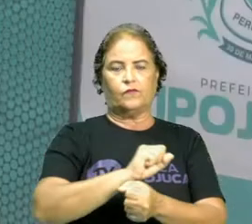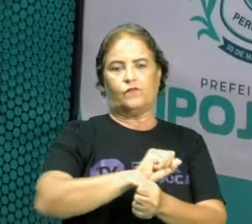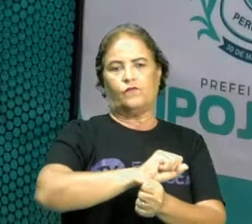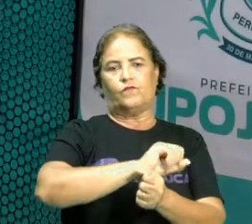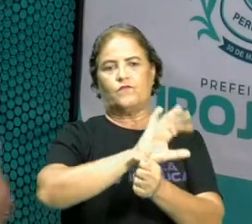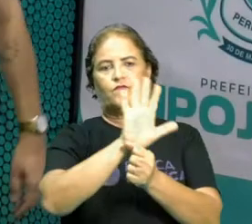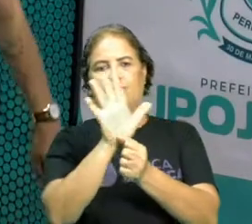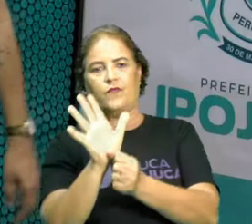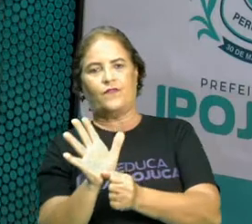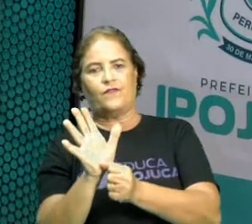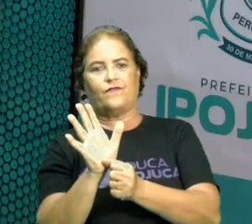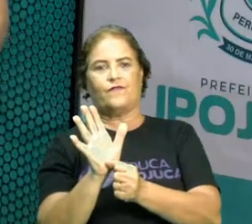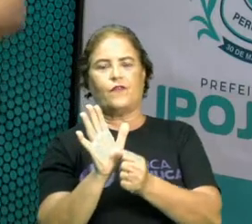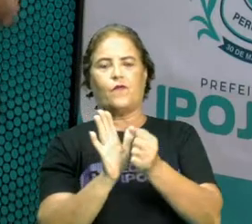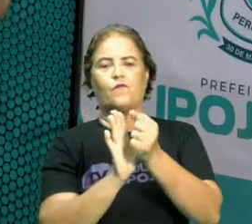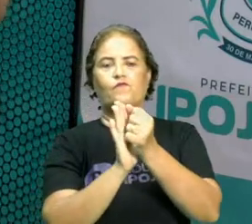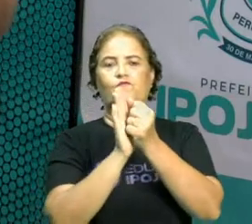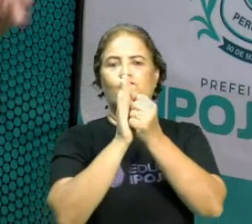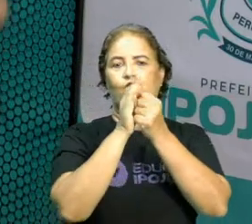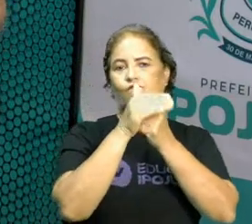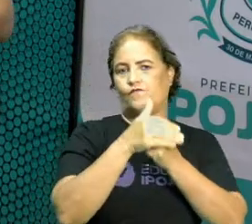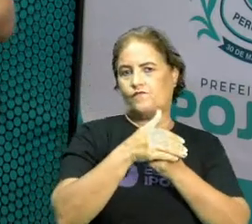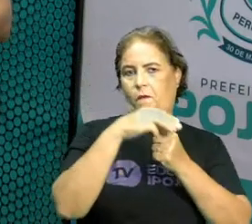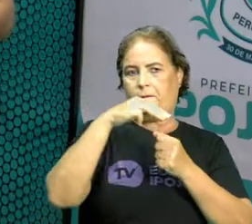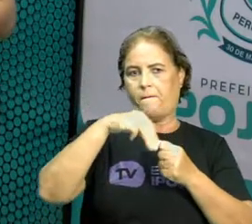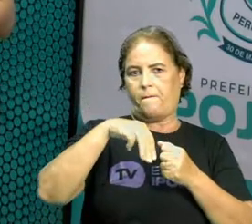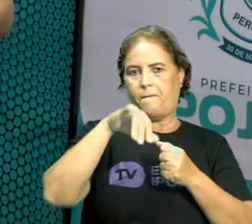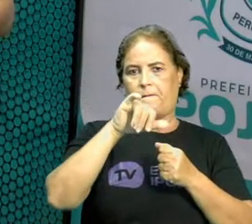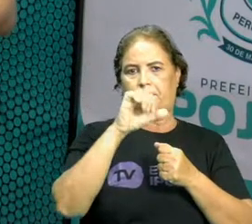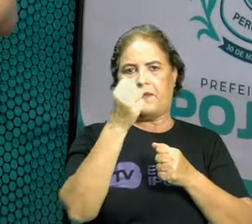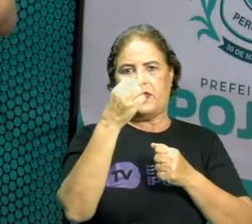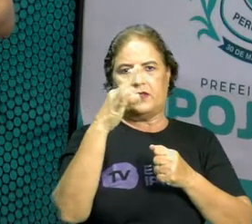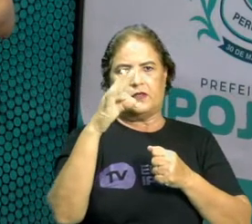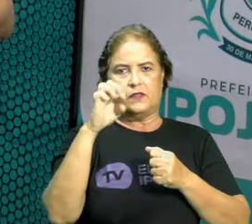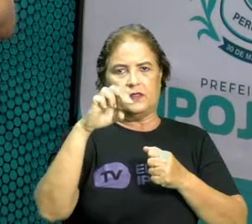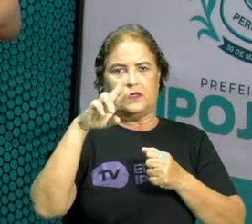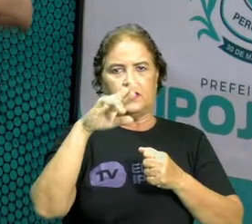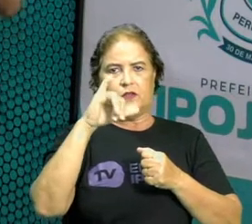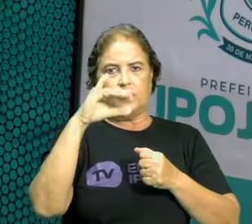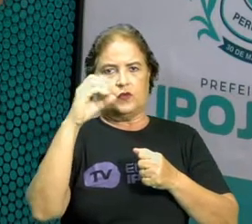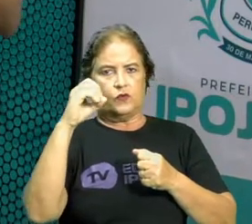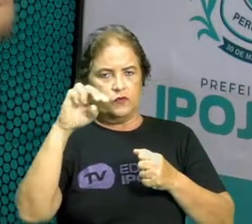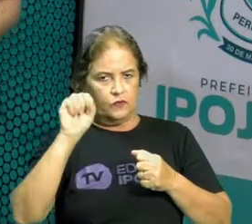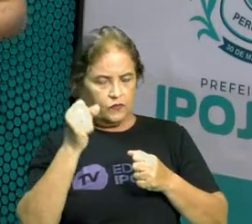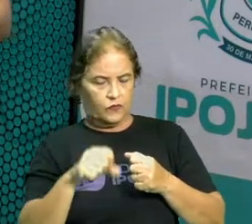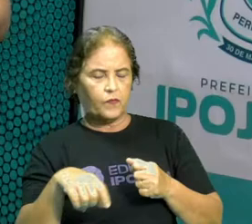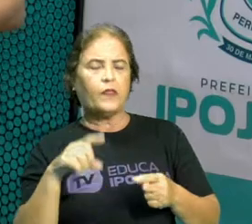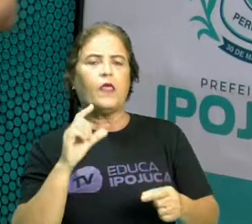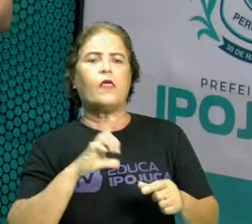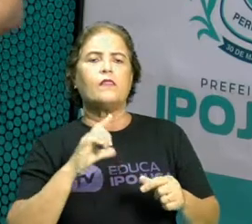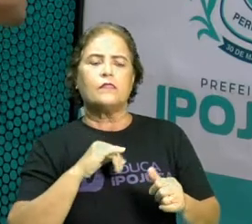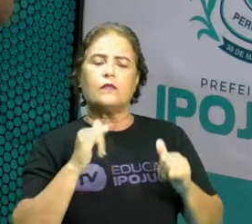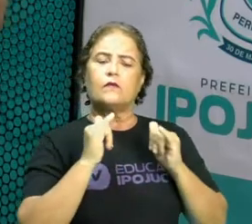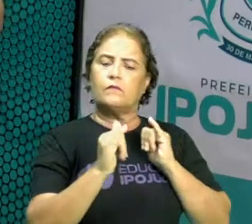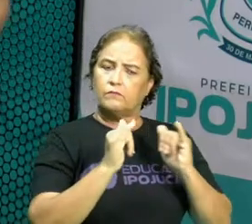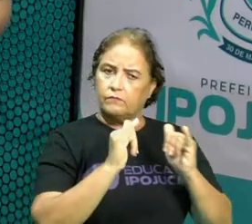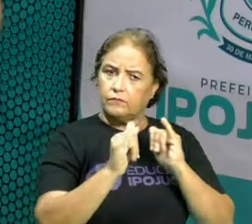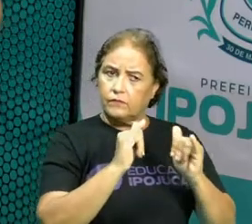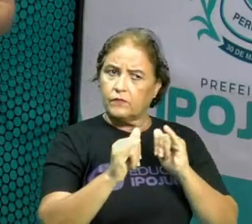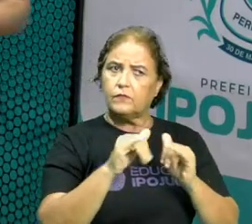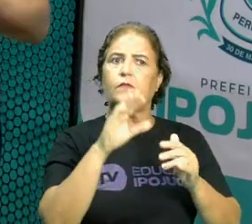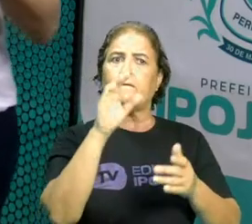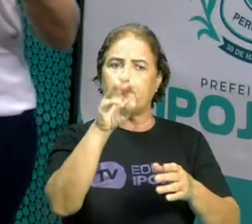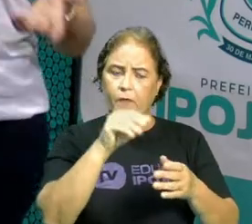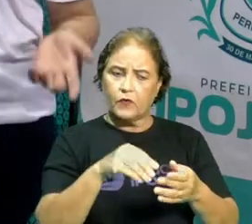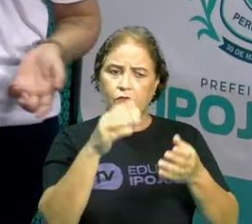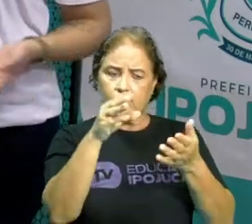Quem não conhece esse Cordel, procura aí, procura ler. Eu acho que até na internet você consegue baixar esse livreto pra você